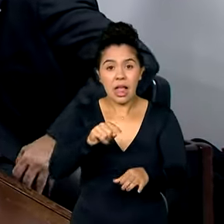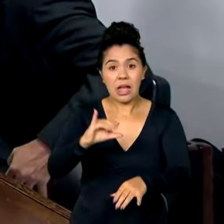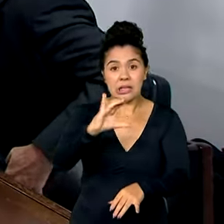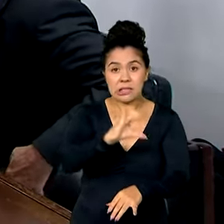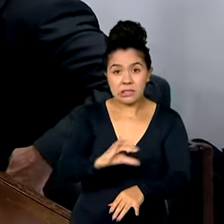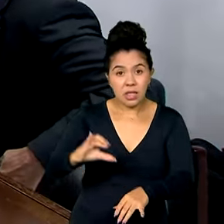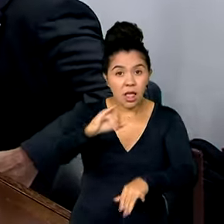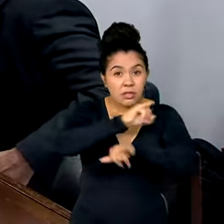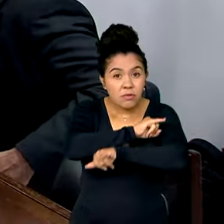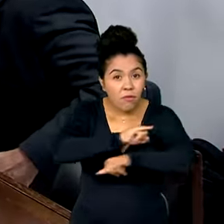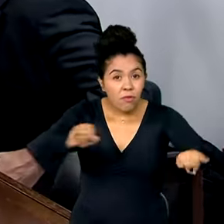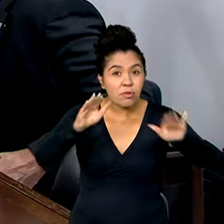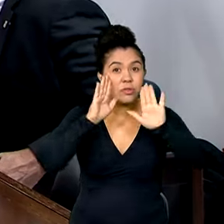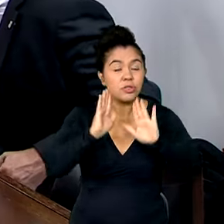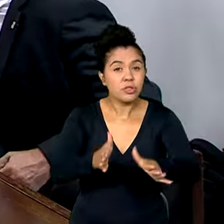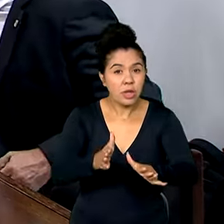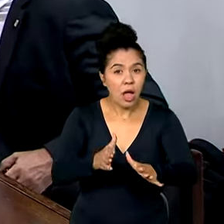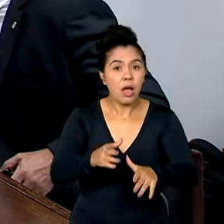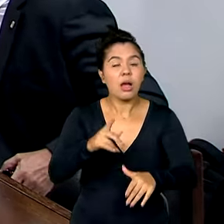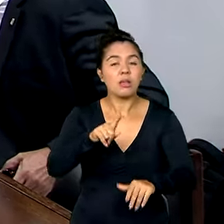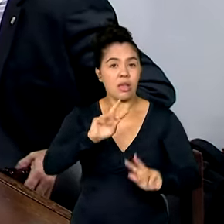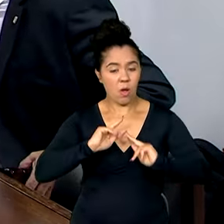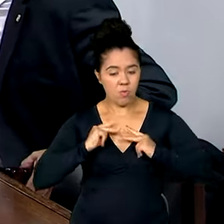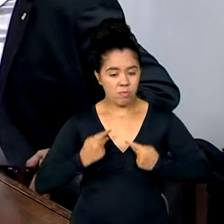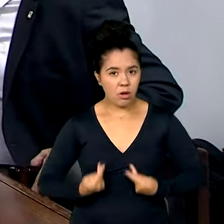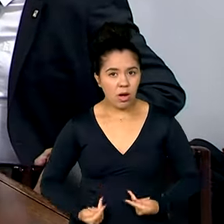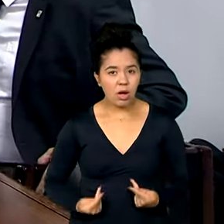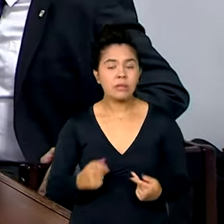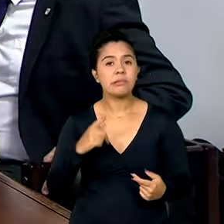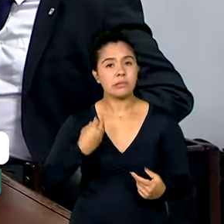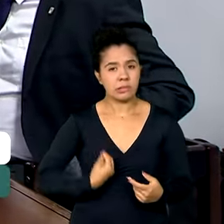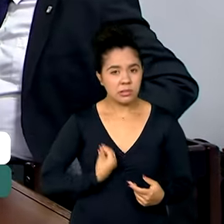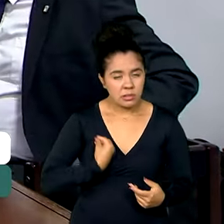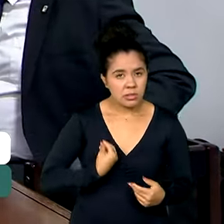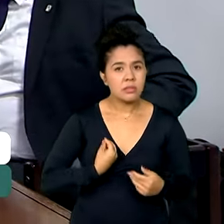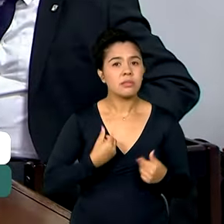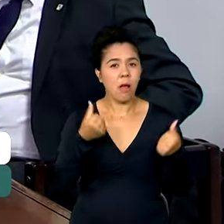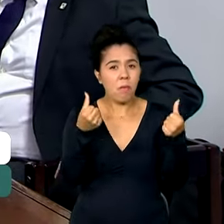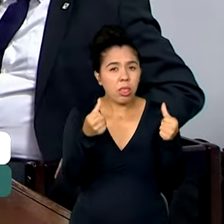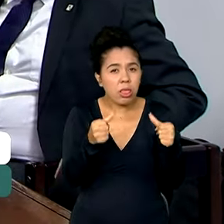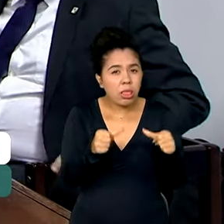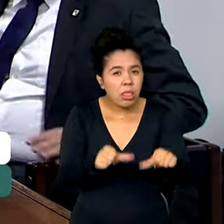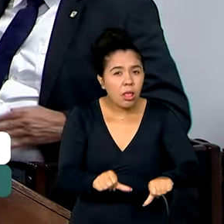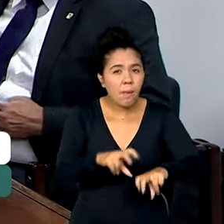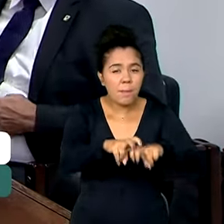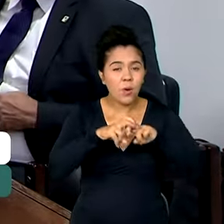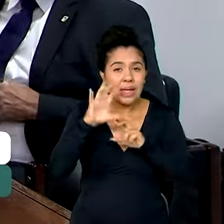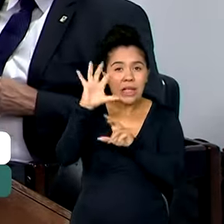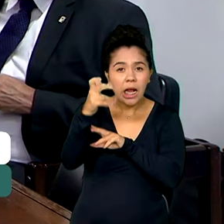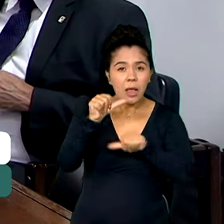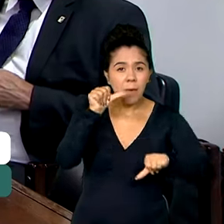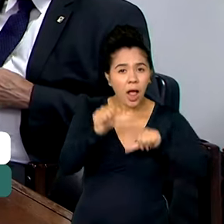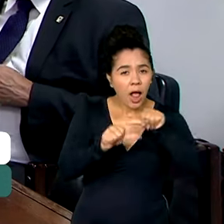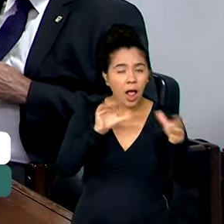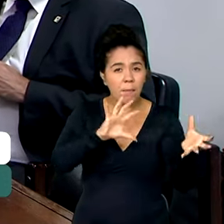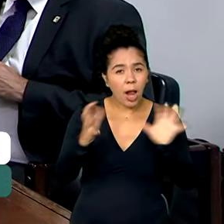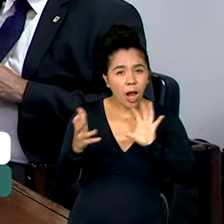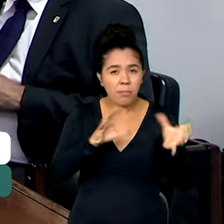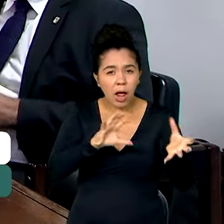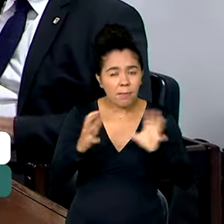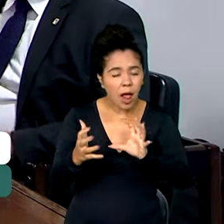a humanidade está indo para uma trajetória perigosa do ponto de vista de mudança do clima, essencialmente